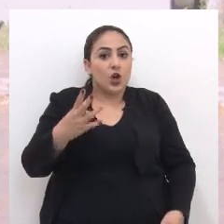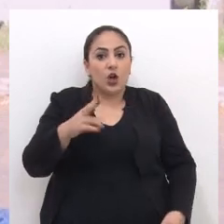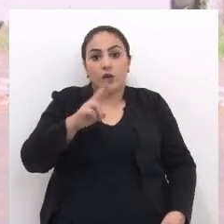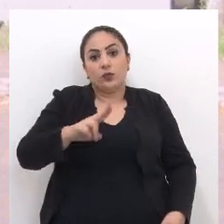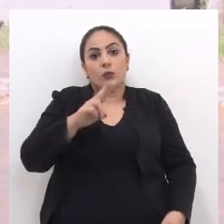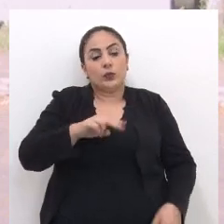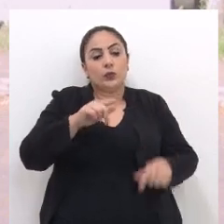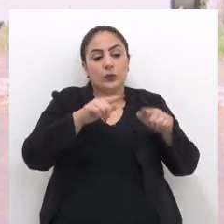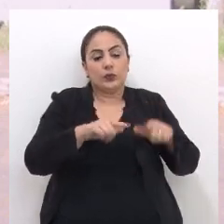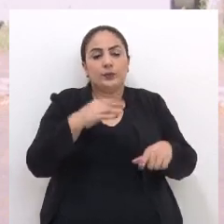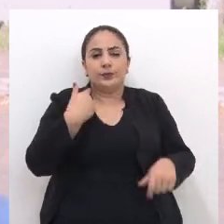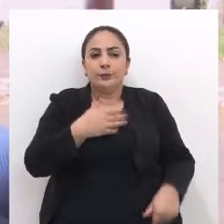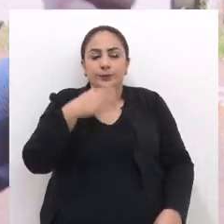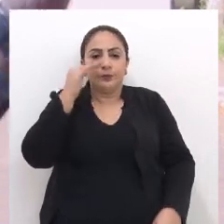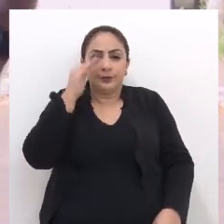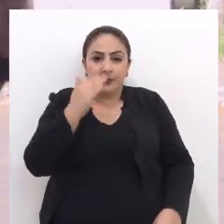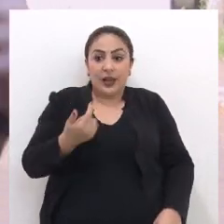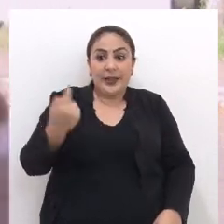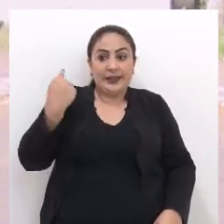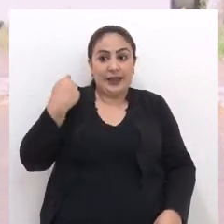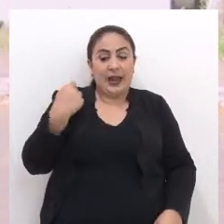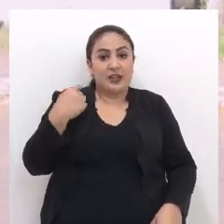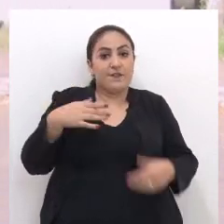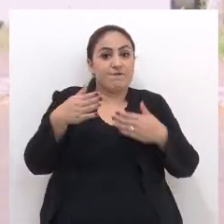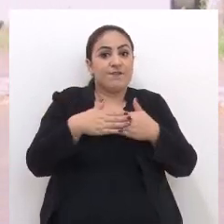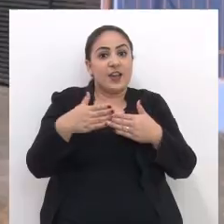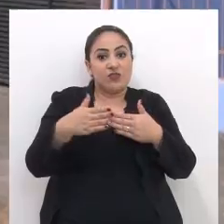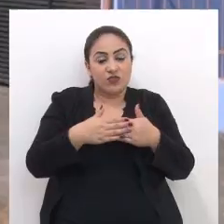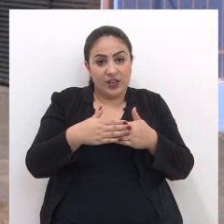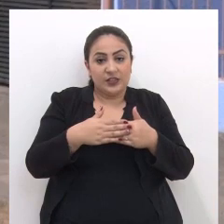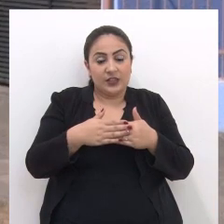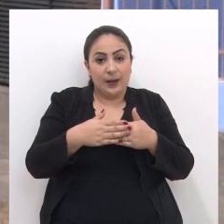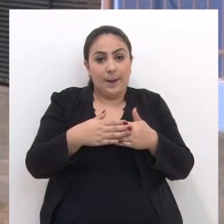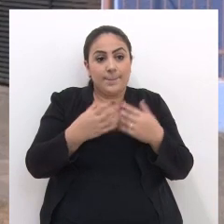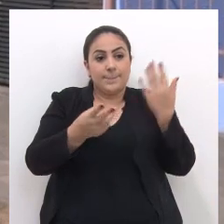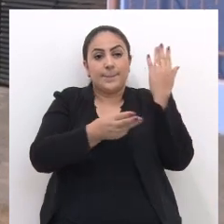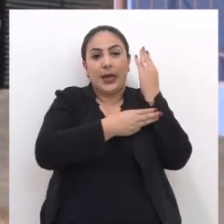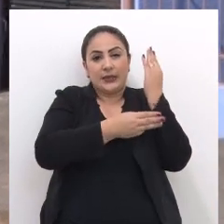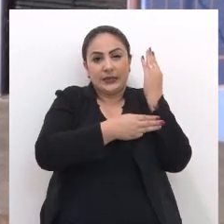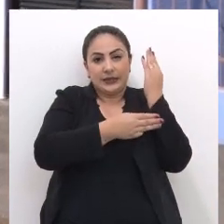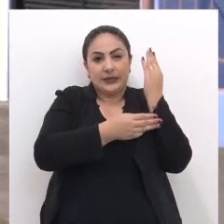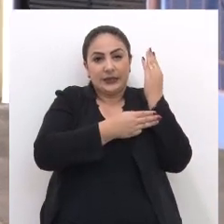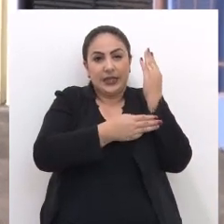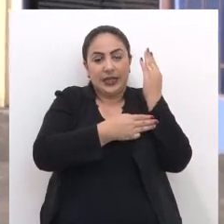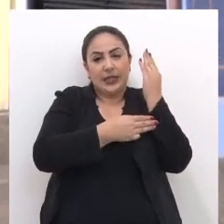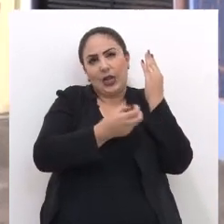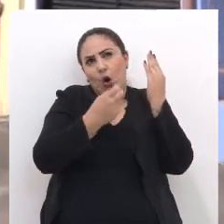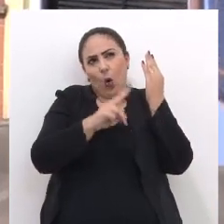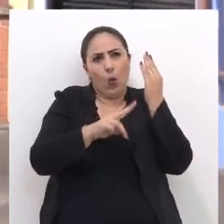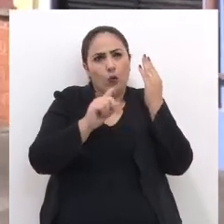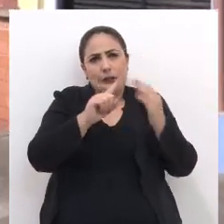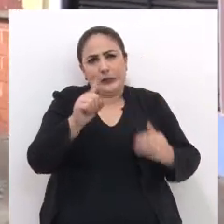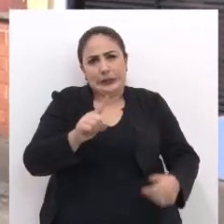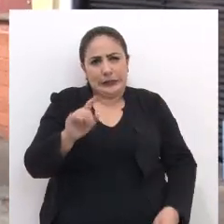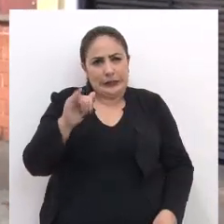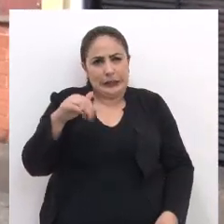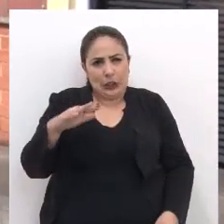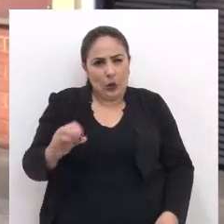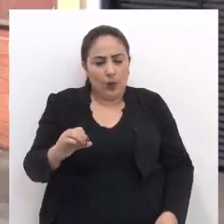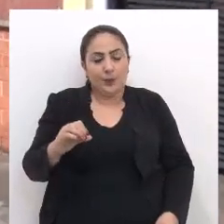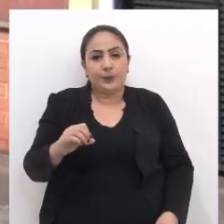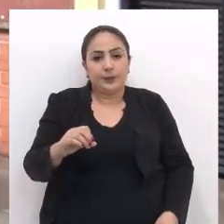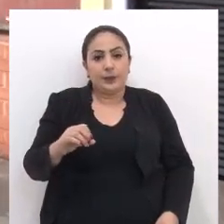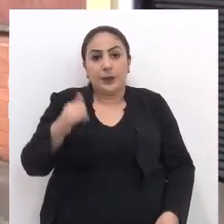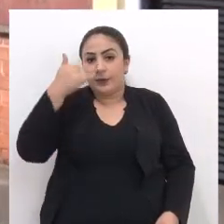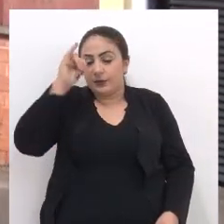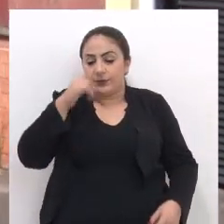drogaditos que ficam usando a parte. Nós podemos observar atrás que foram fechados com umas tábuas de zinco, com umas chapas de zinco